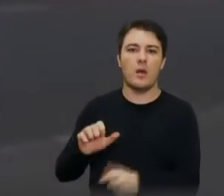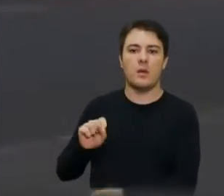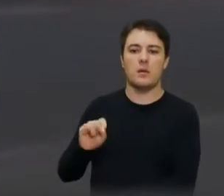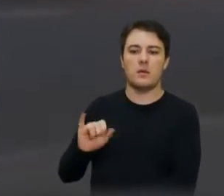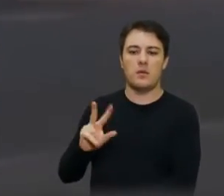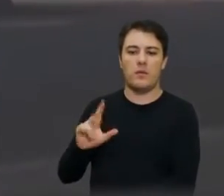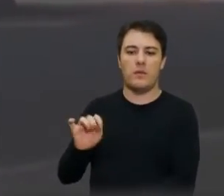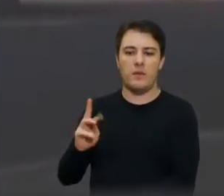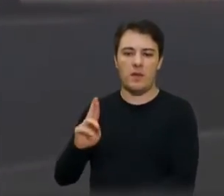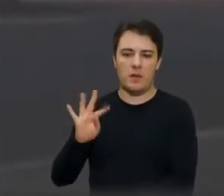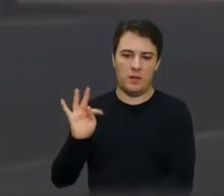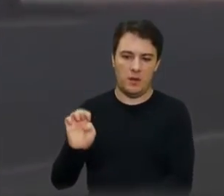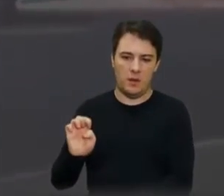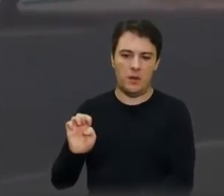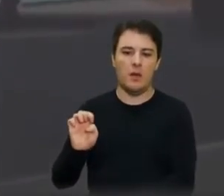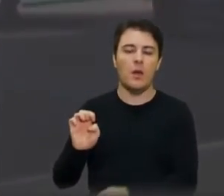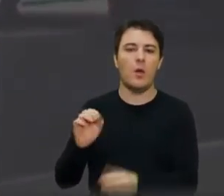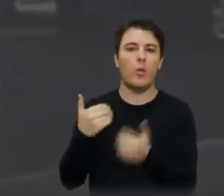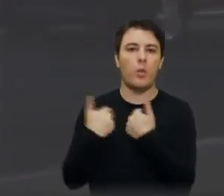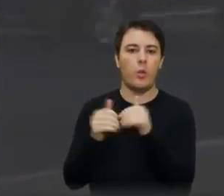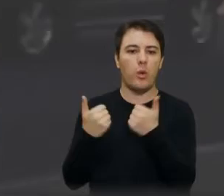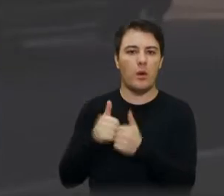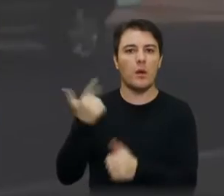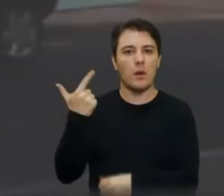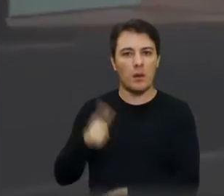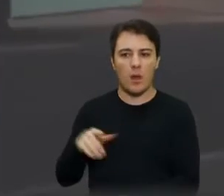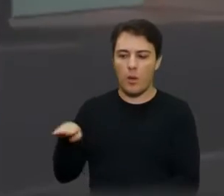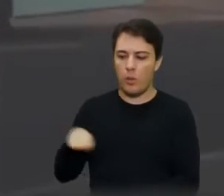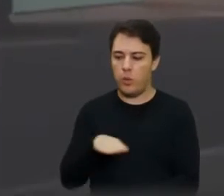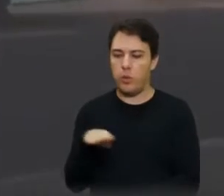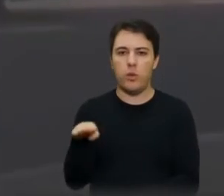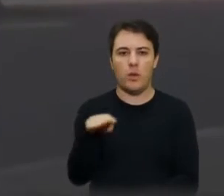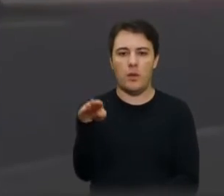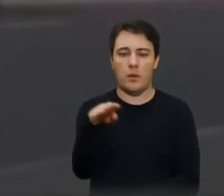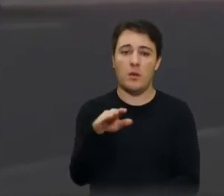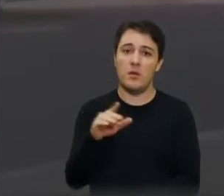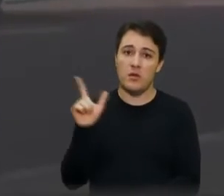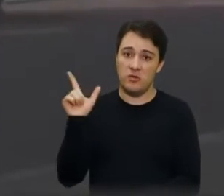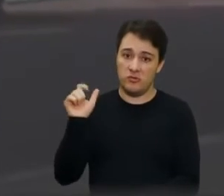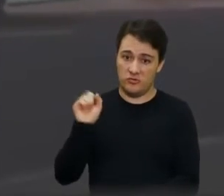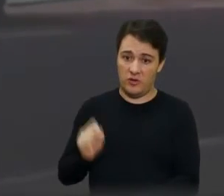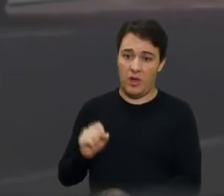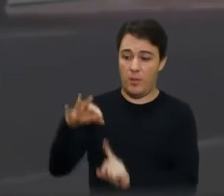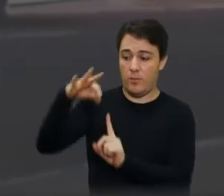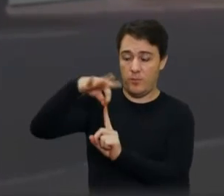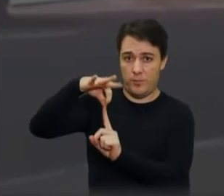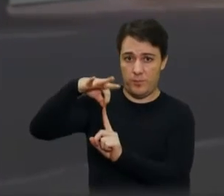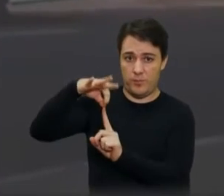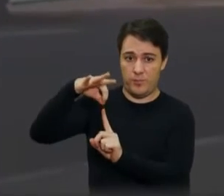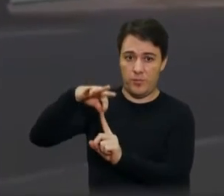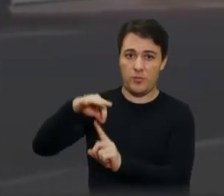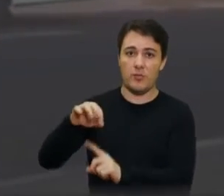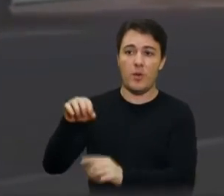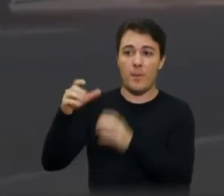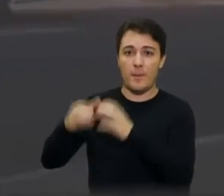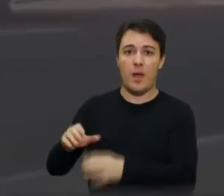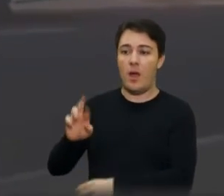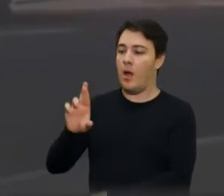para que o ônibus volte a fazer a rota antiga, já estava no ponto inicial do Roxo,